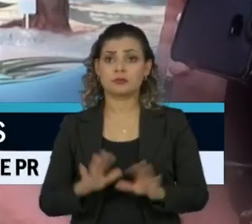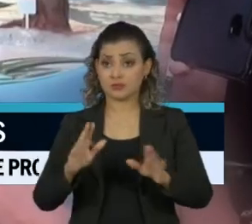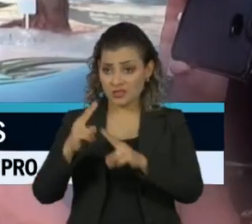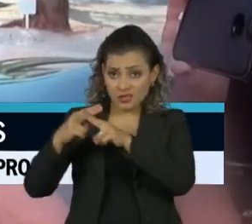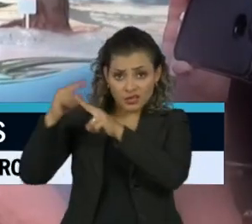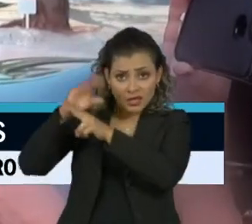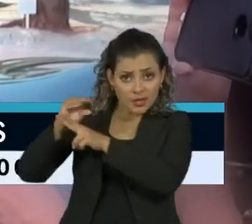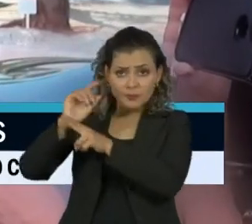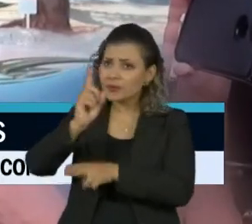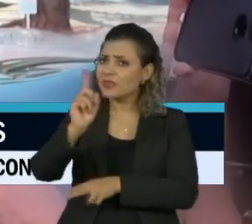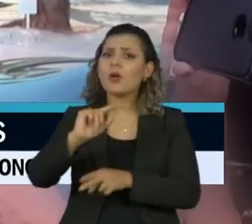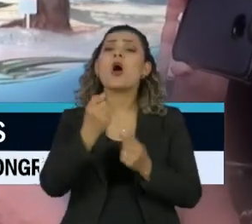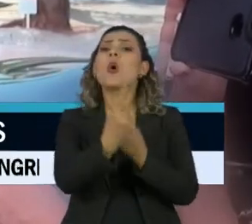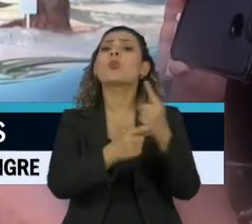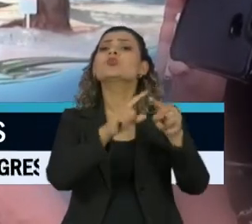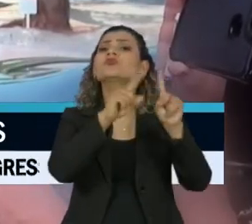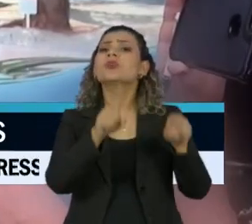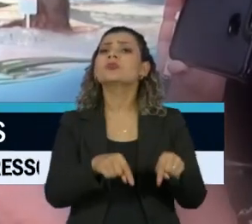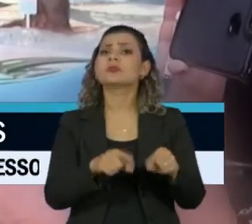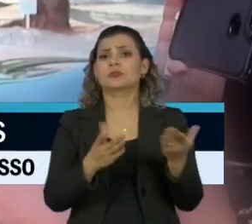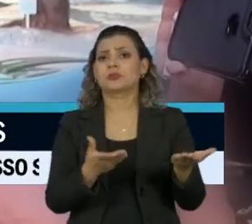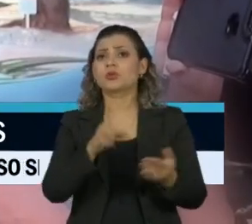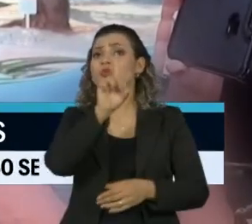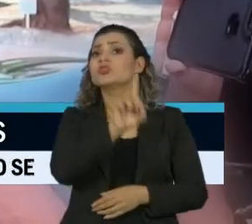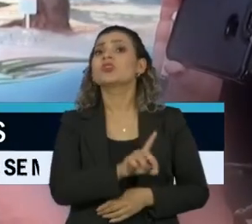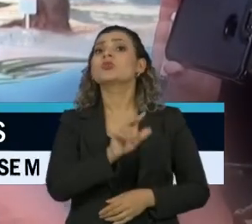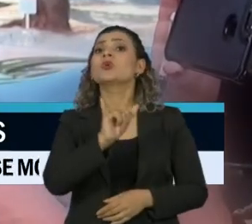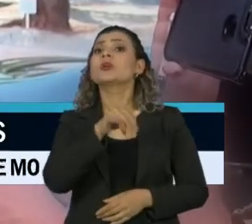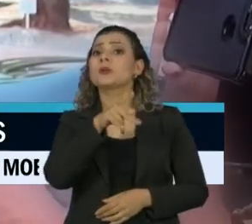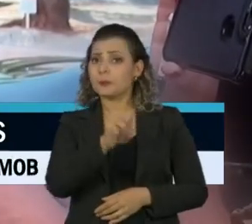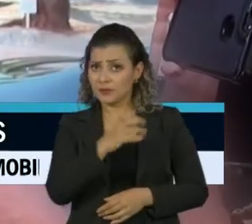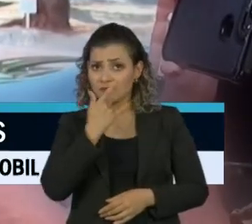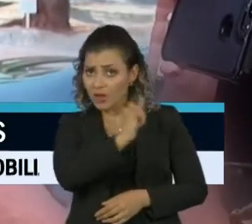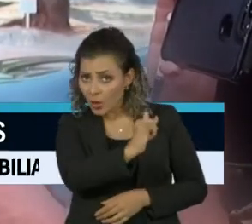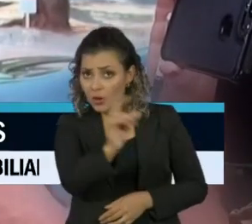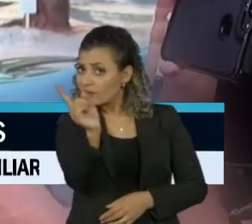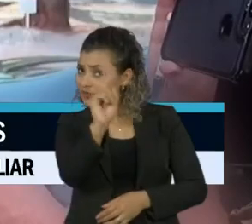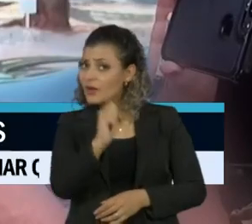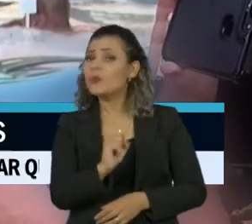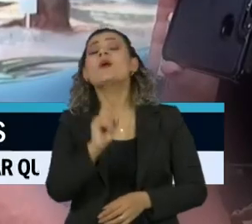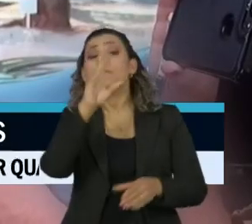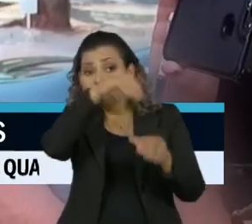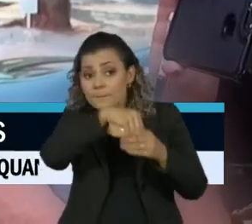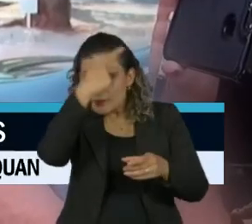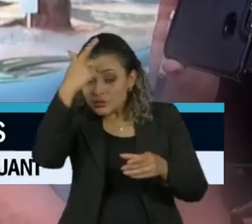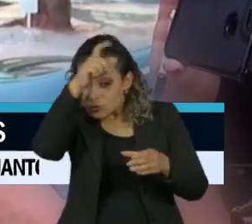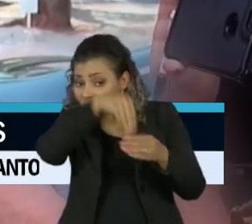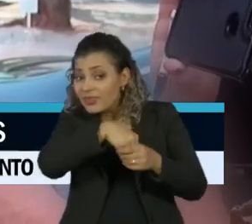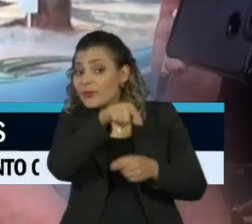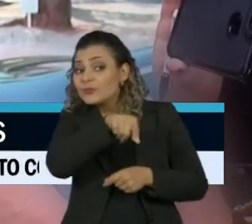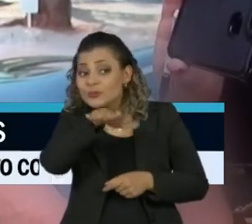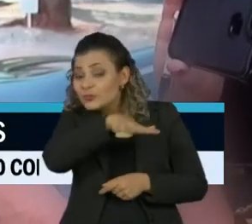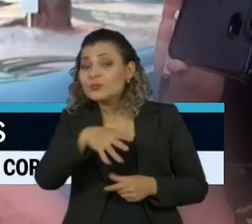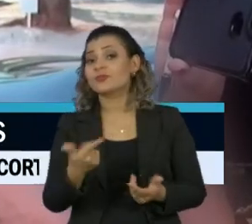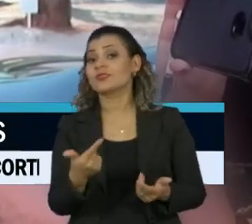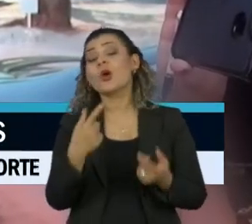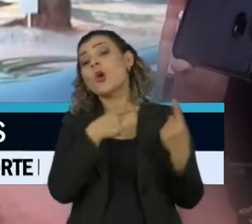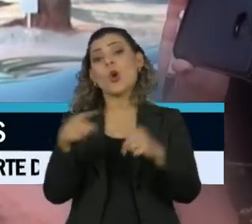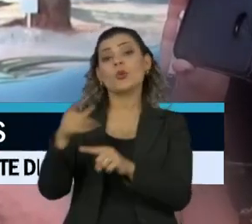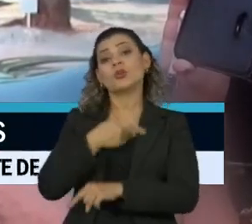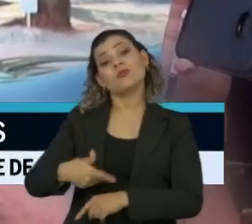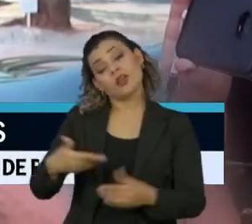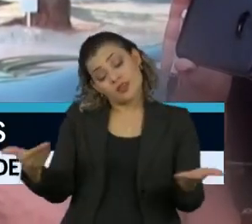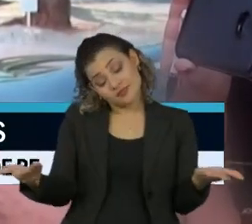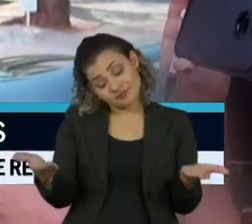INPE que está divulgando. É o doutor Dacton lá, que é o diretor do INPE, que falou isso. Não, é alguém lá de dentro que faz oposição ao